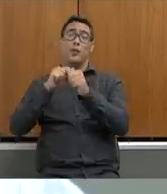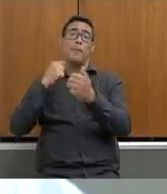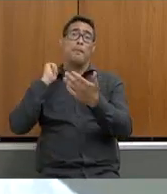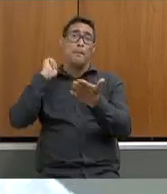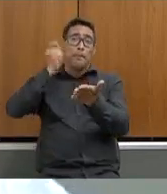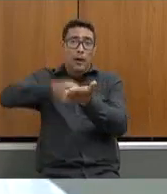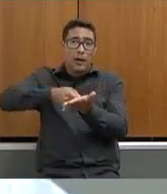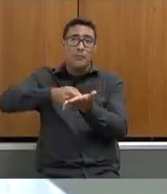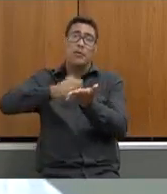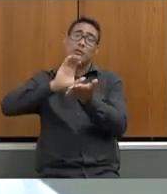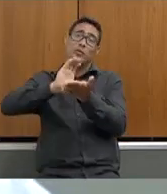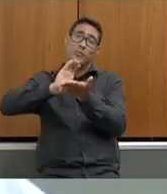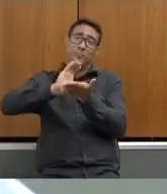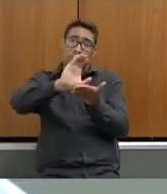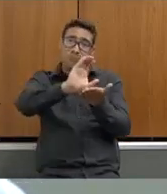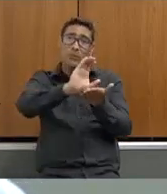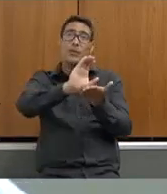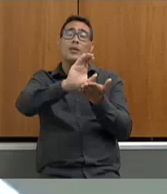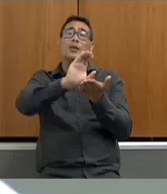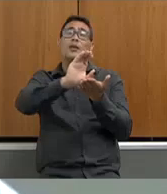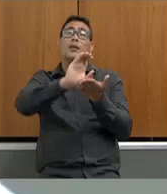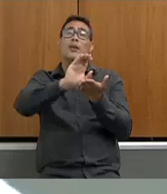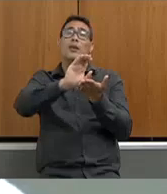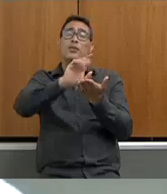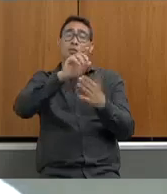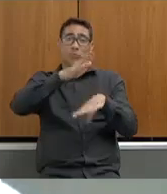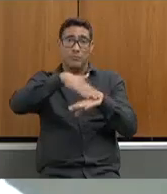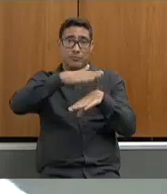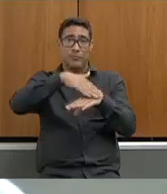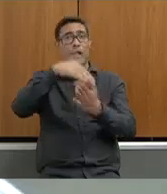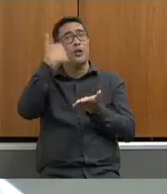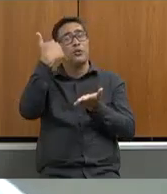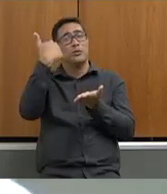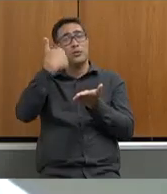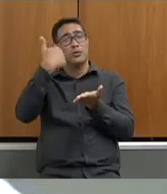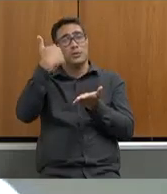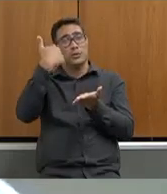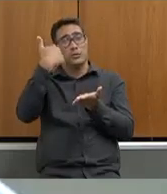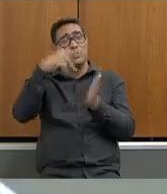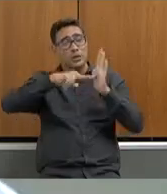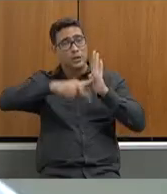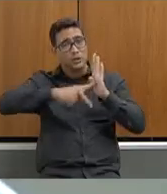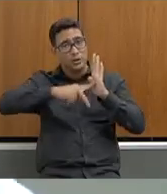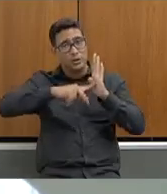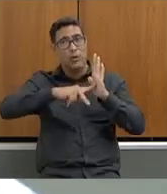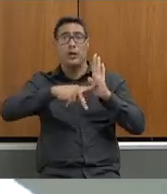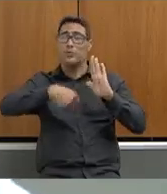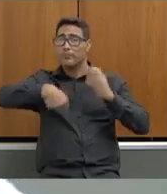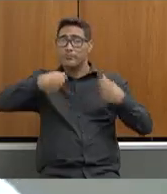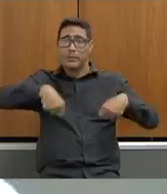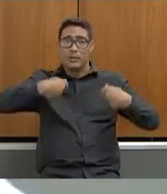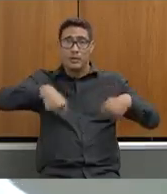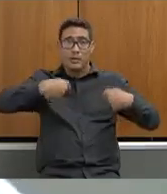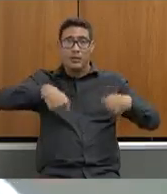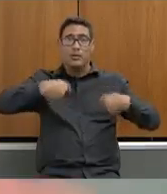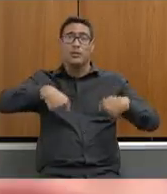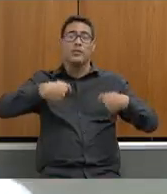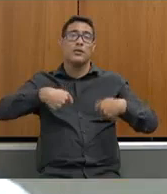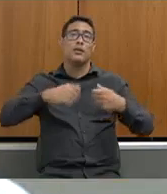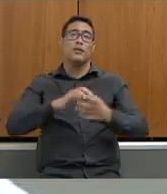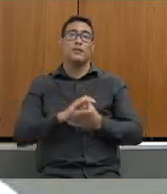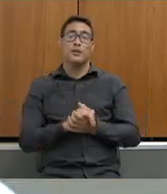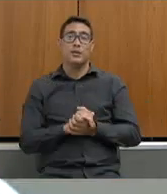rateio não da forma que o sindicato pretendia ou precisava precisava